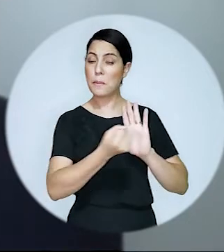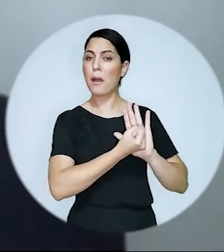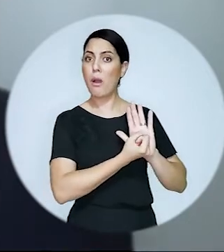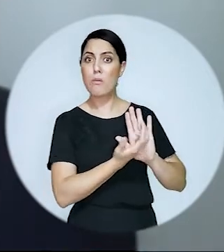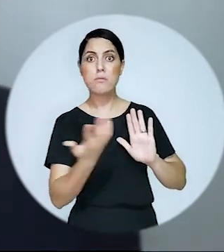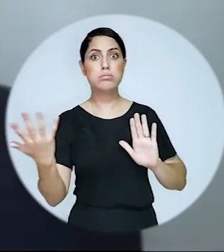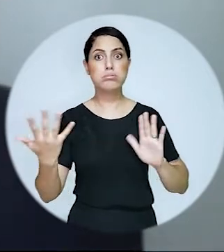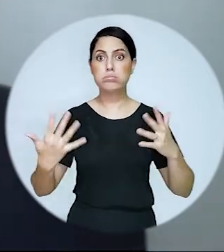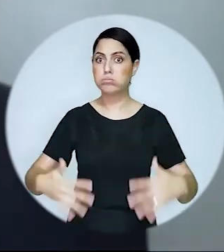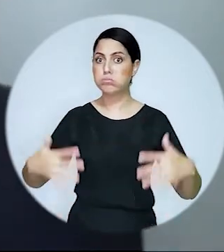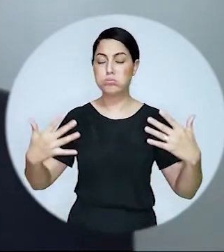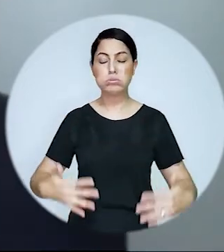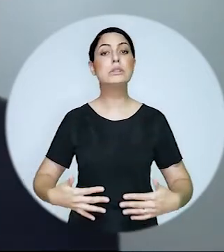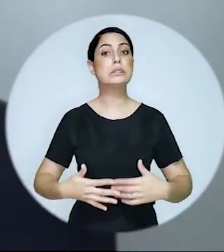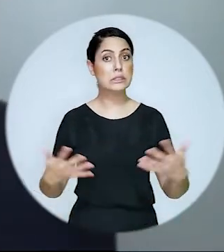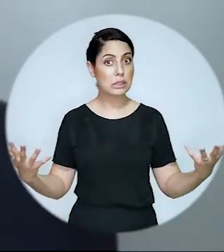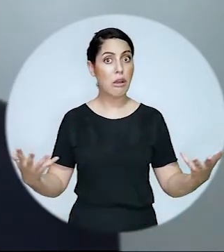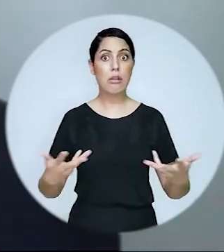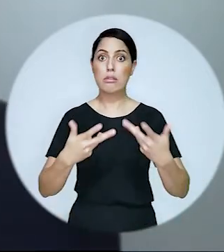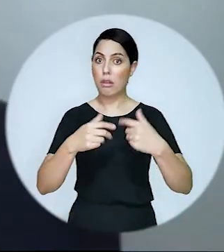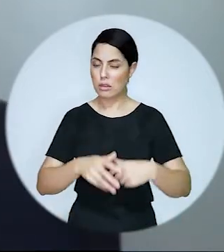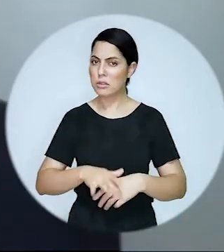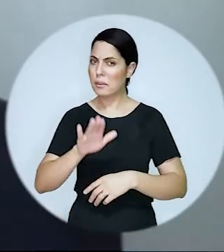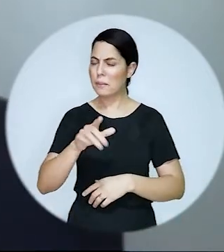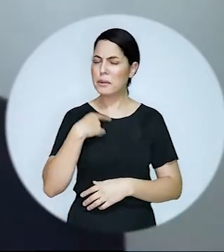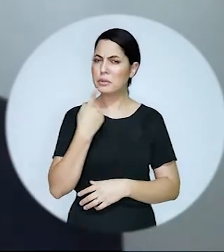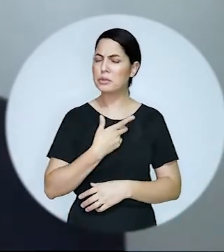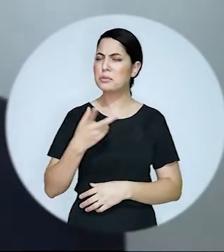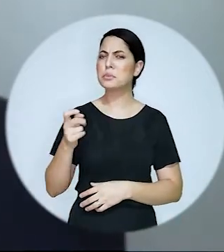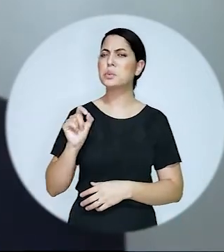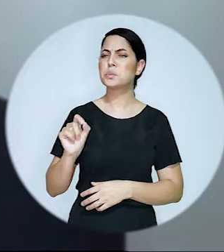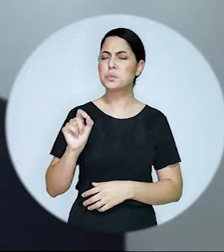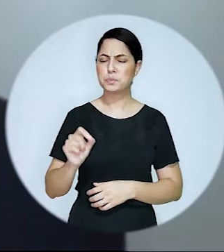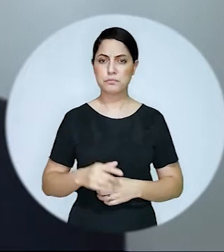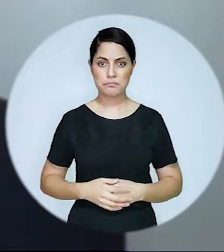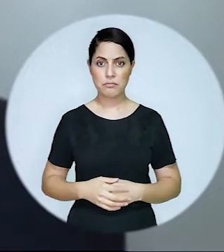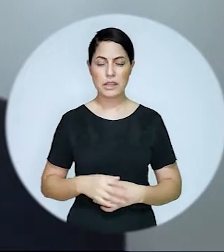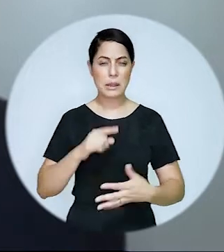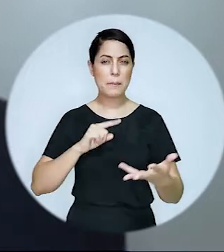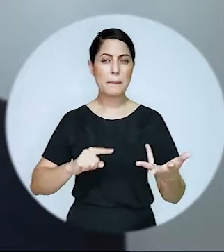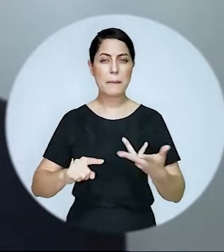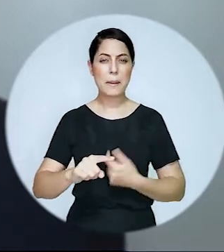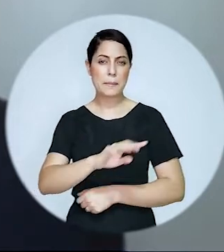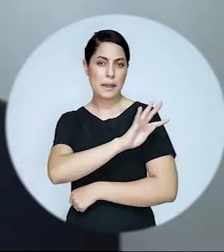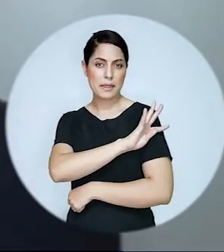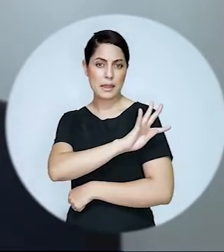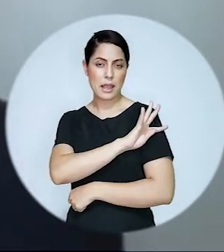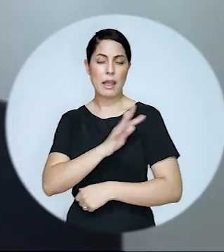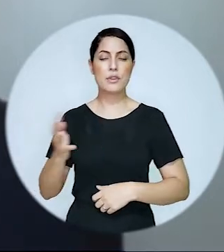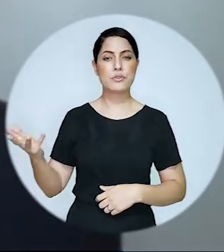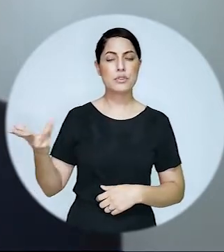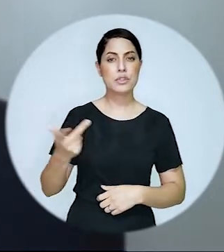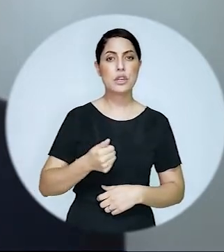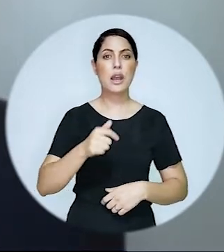Qualquer número dessa magnitude é um número gigantesco. E aí a gente vê que há milhões de questões